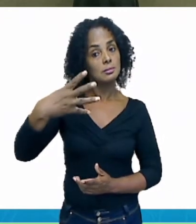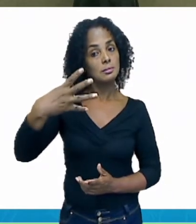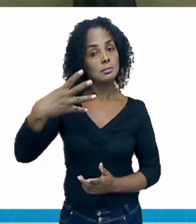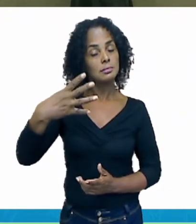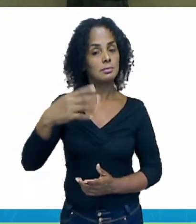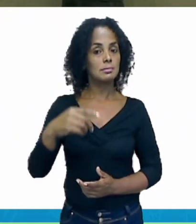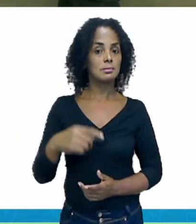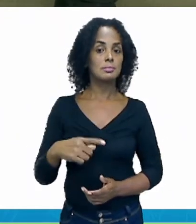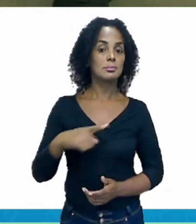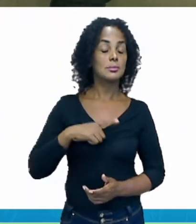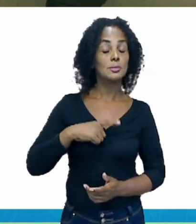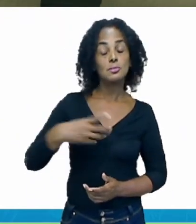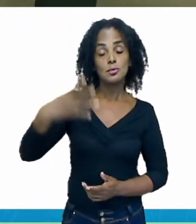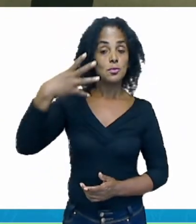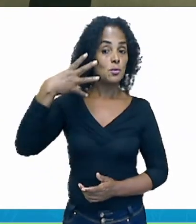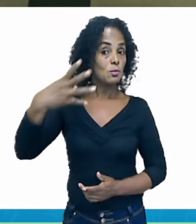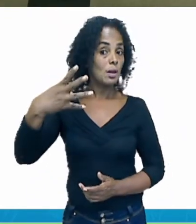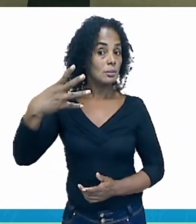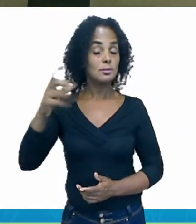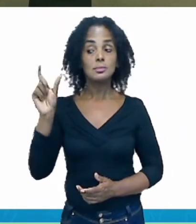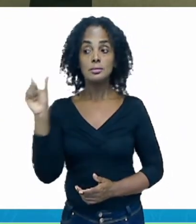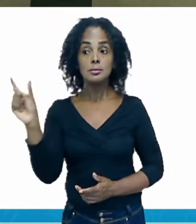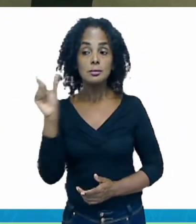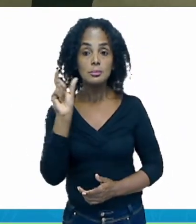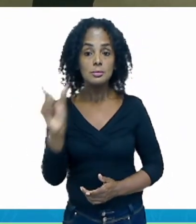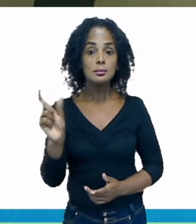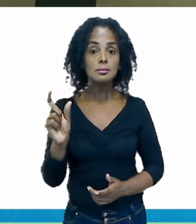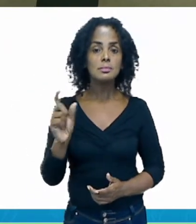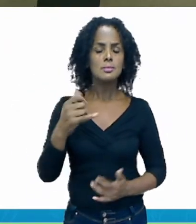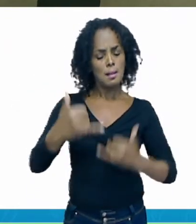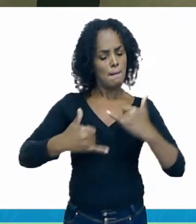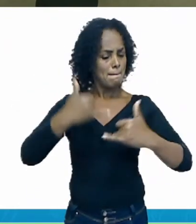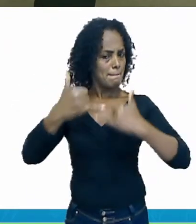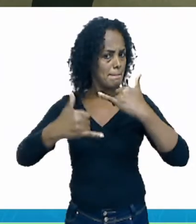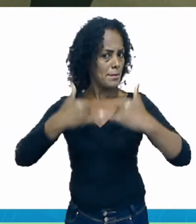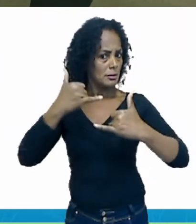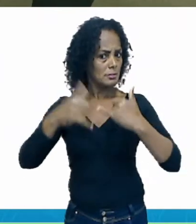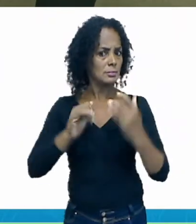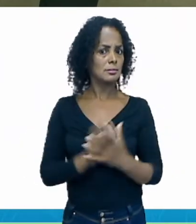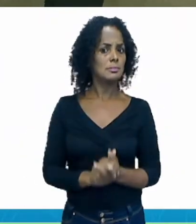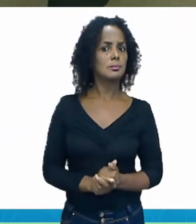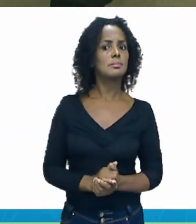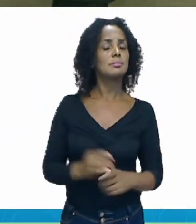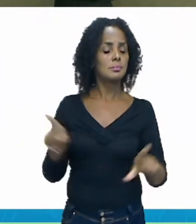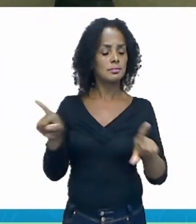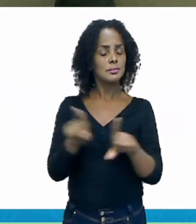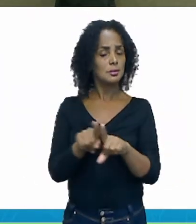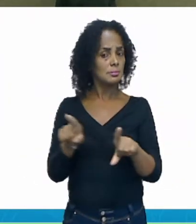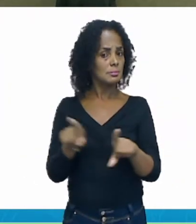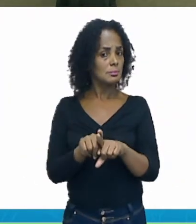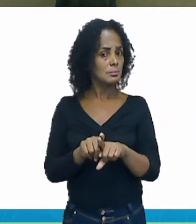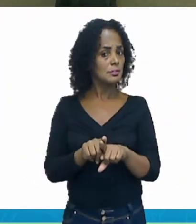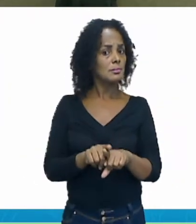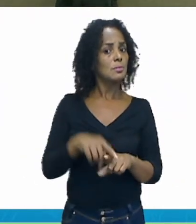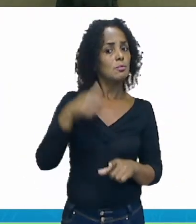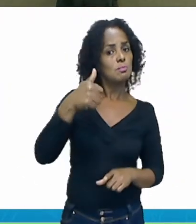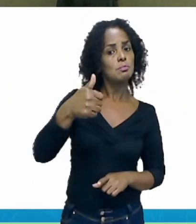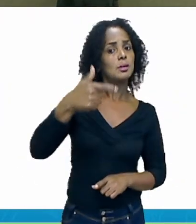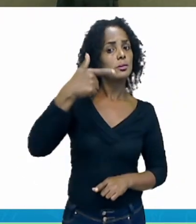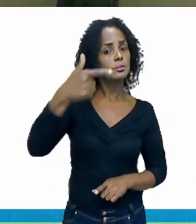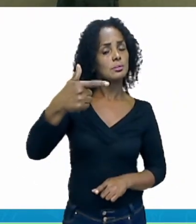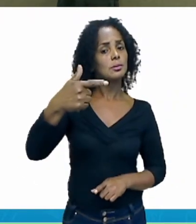Transparentes. Quatro sílabas. Brincava. Também, ó. Uma,